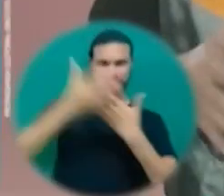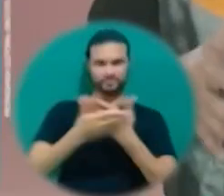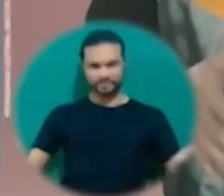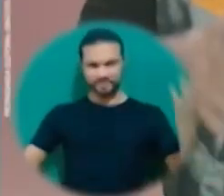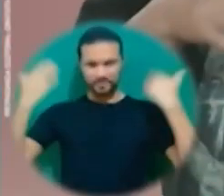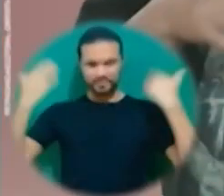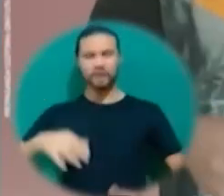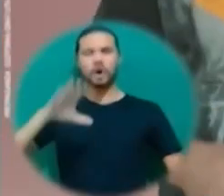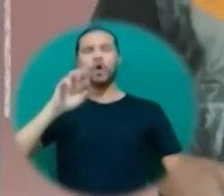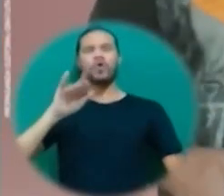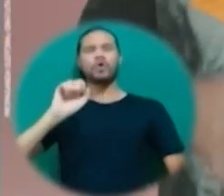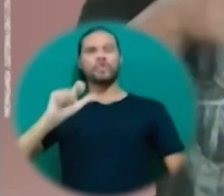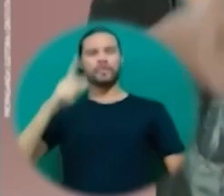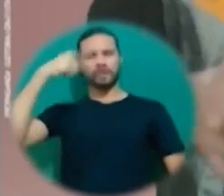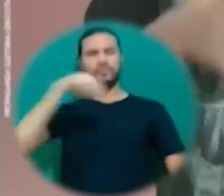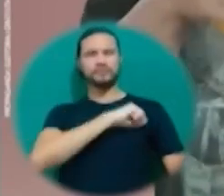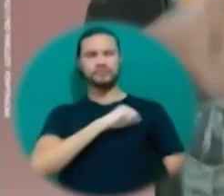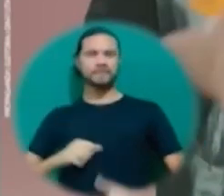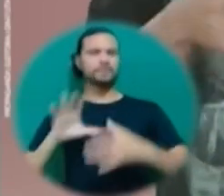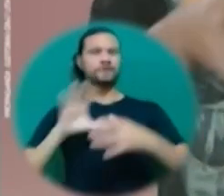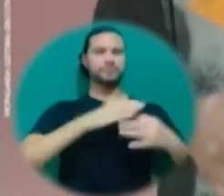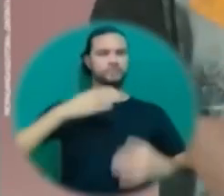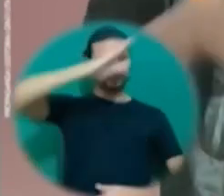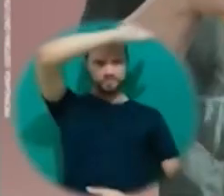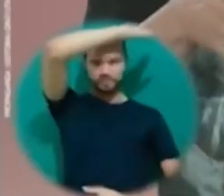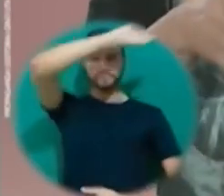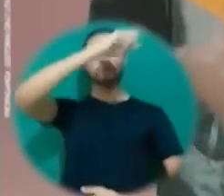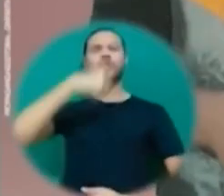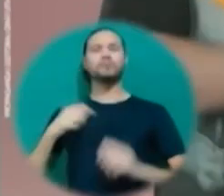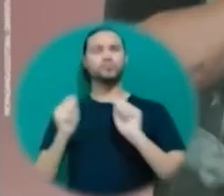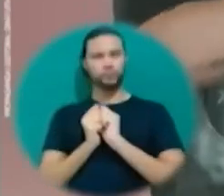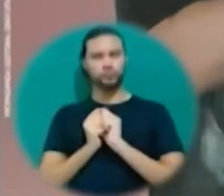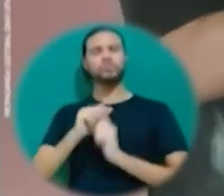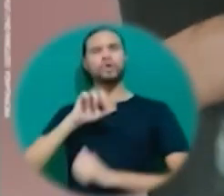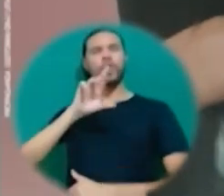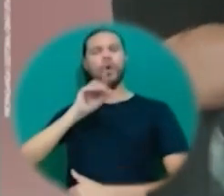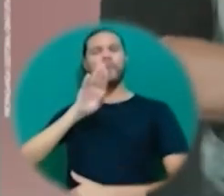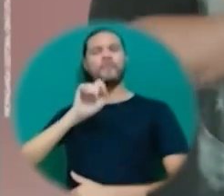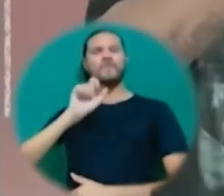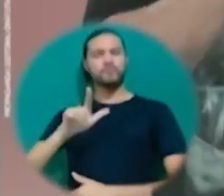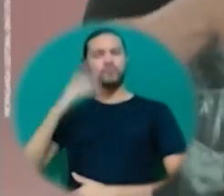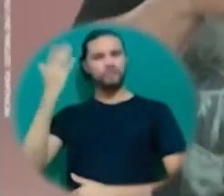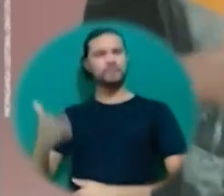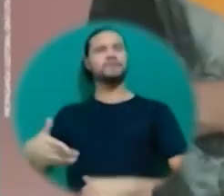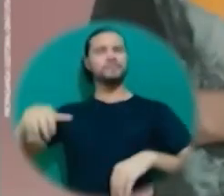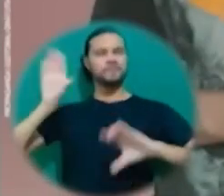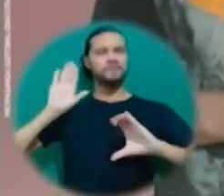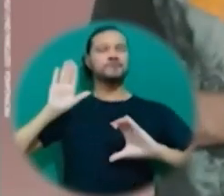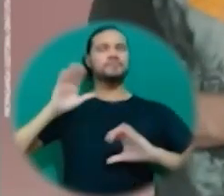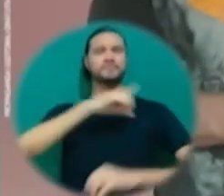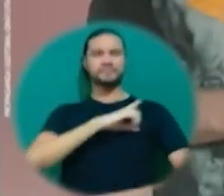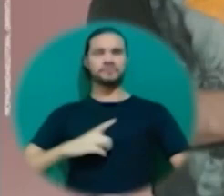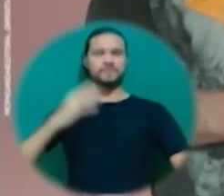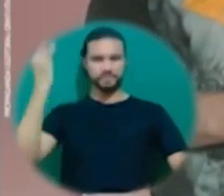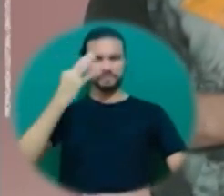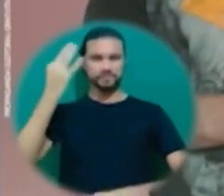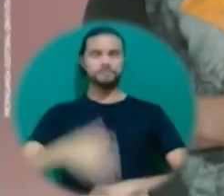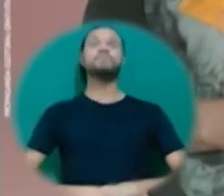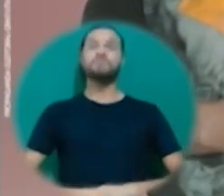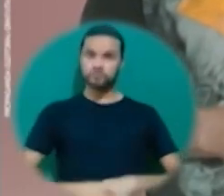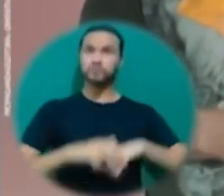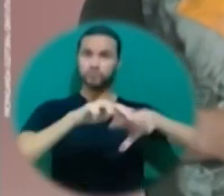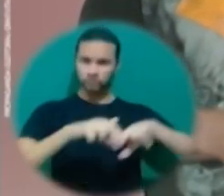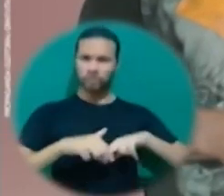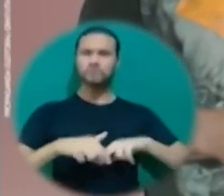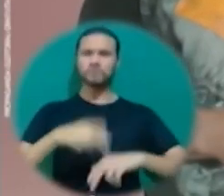Fala, gente! Sou o Coronel do Vale, o senador bolsonariano, e estou com o Robert Valdo Vale, nosso candidato a deputado federal.